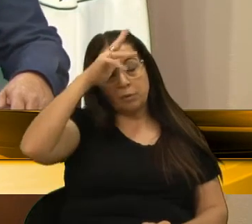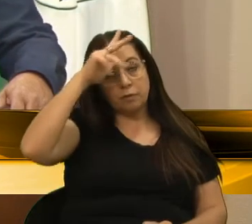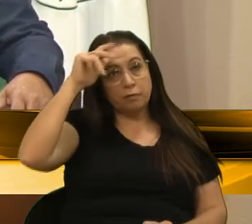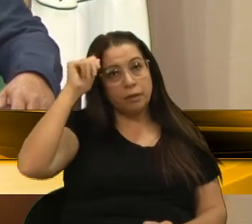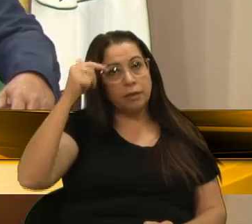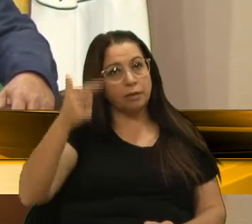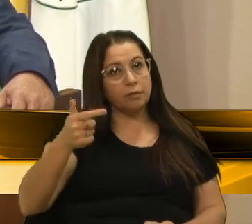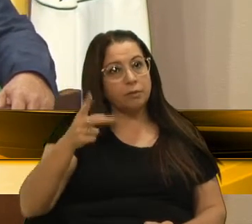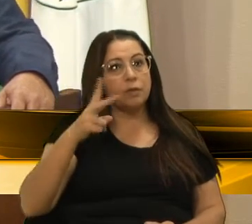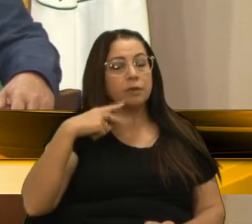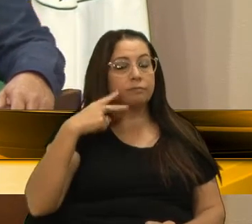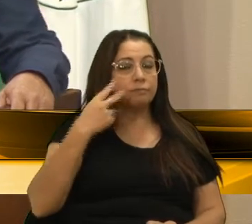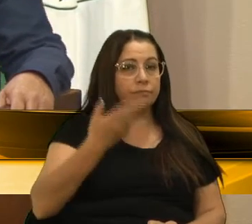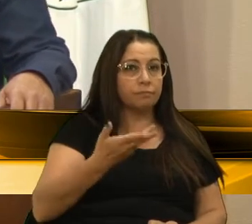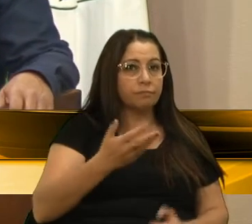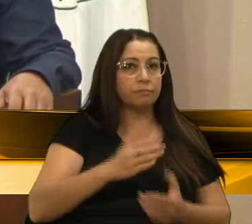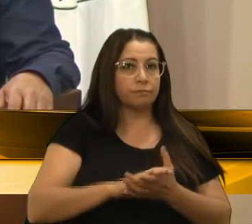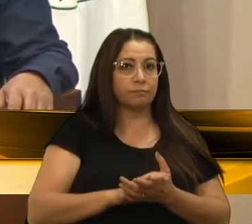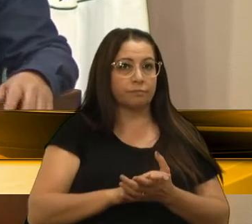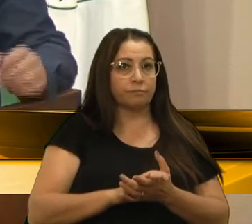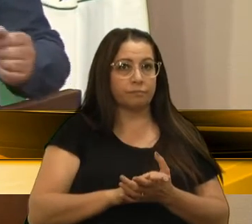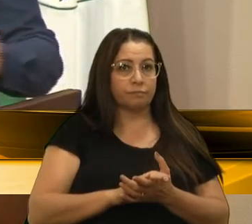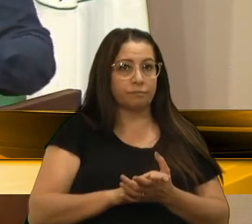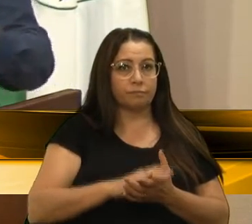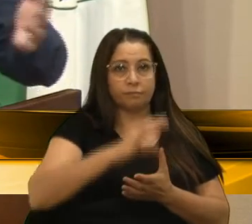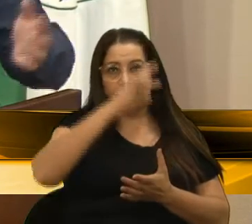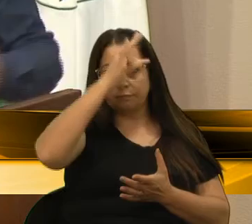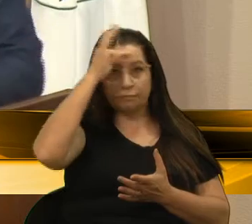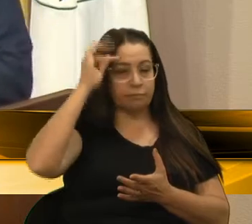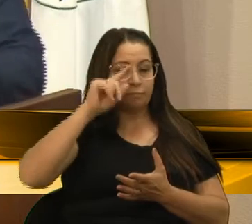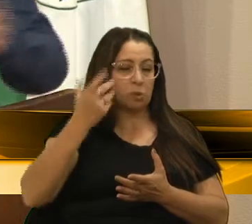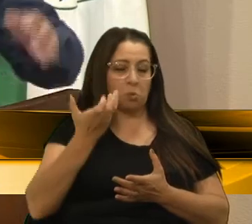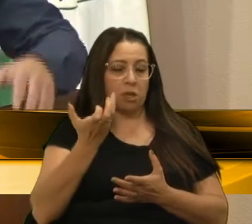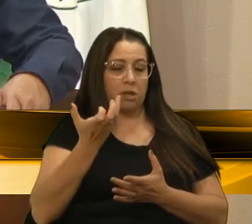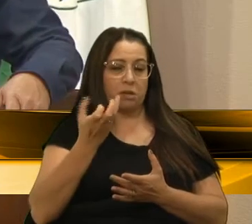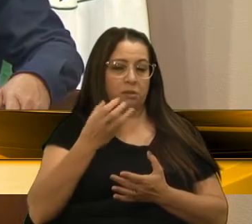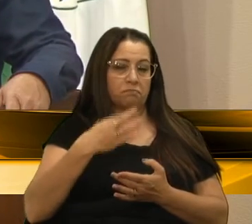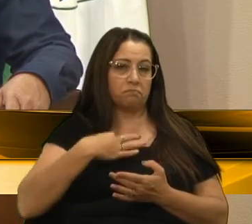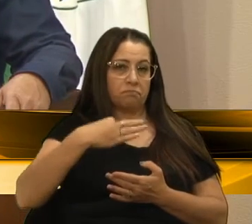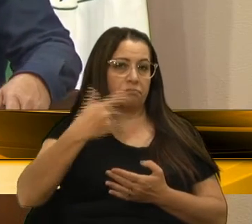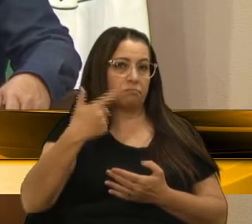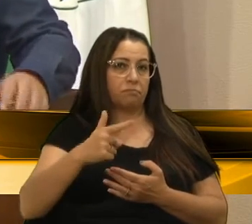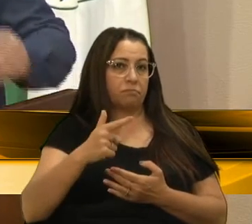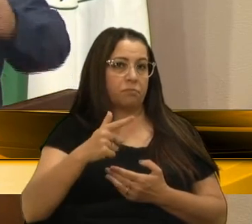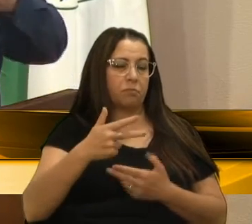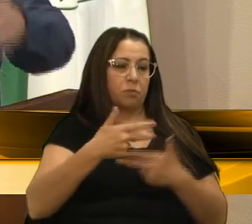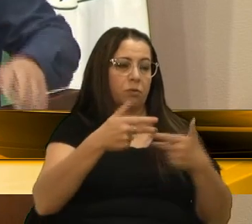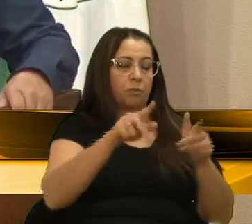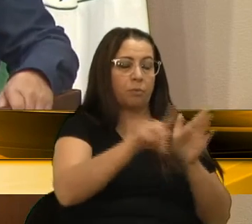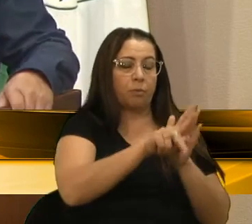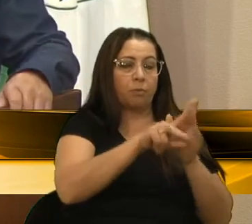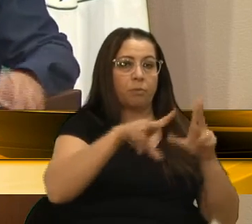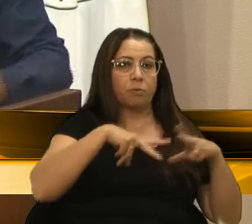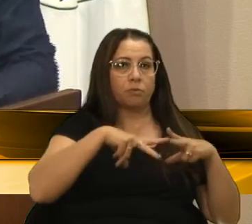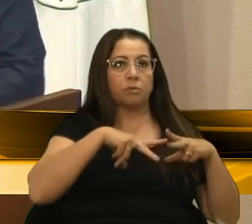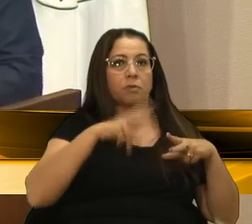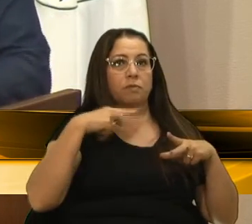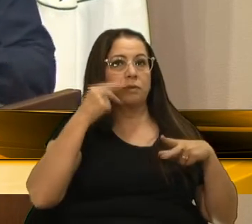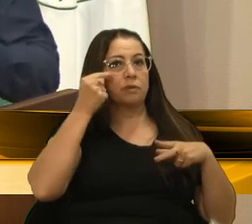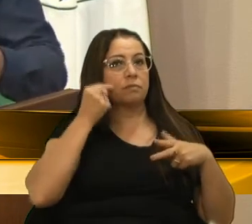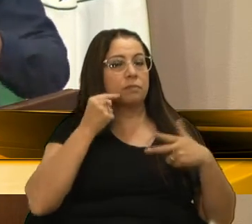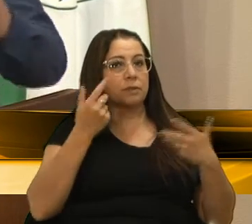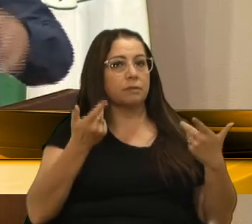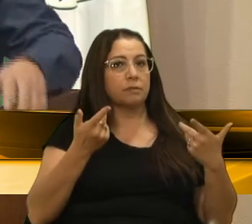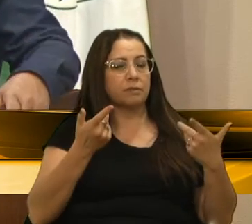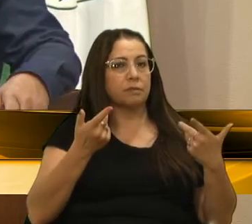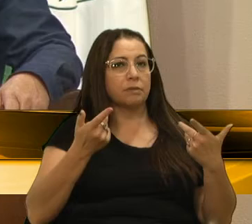assim, vereador, vereador Toigo, não quis concorrer, por um motivo, pessoal, vereador Bandeira, então, assim, com